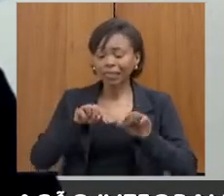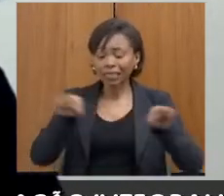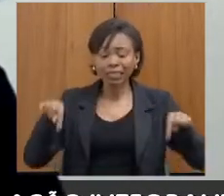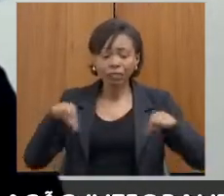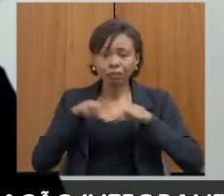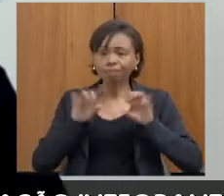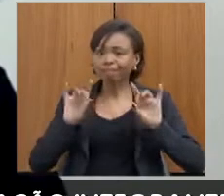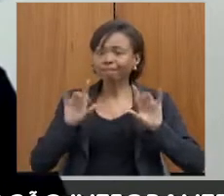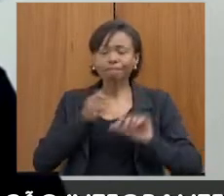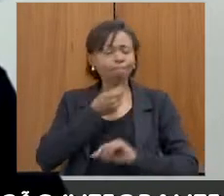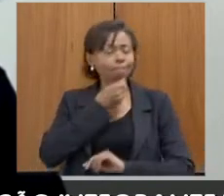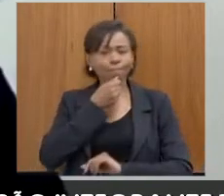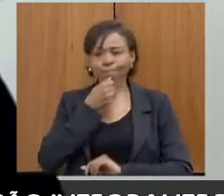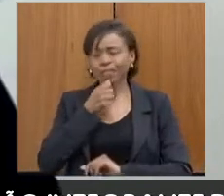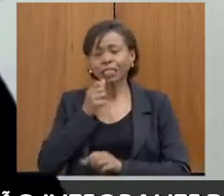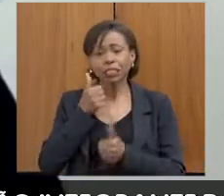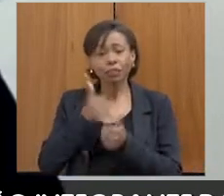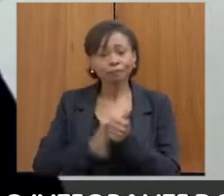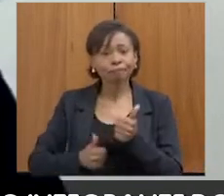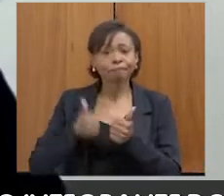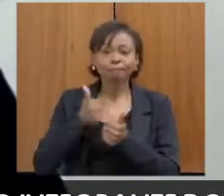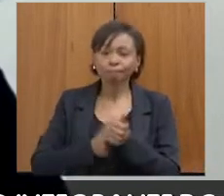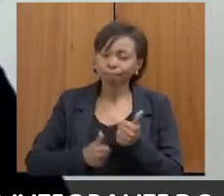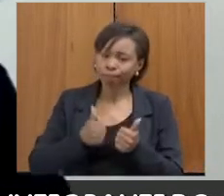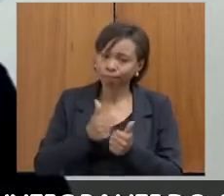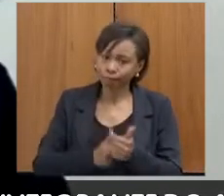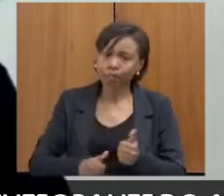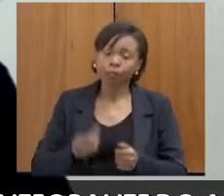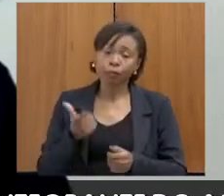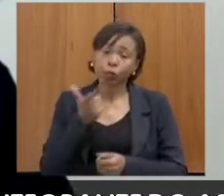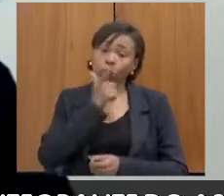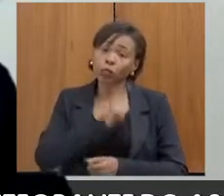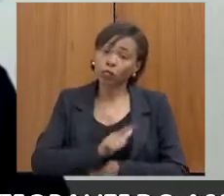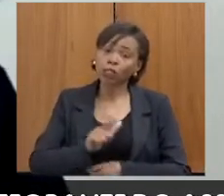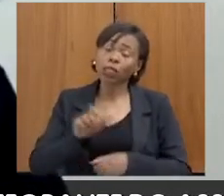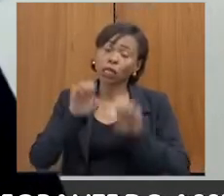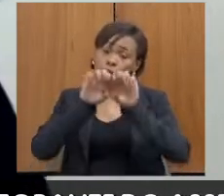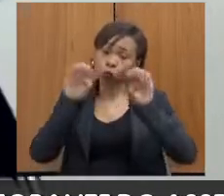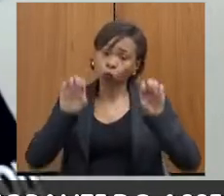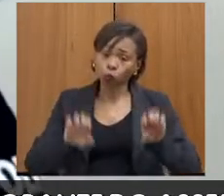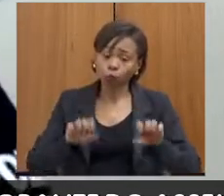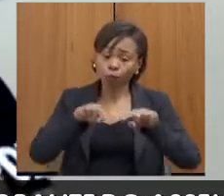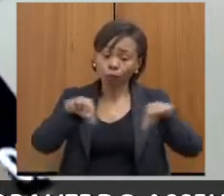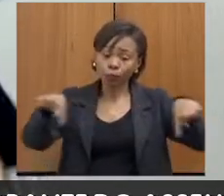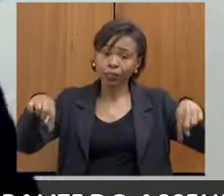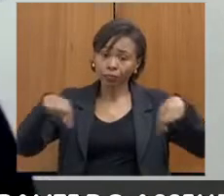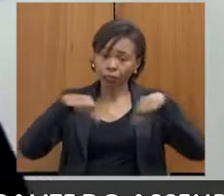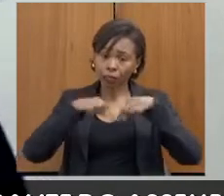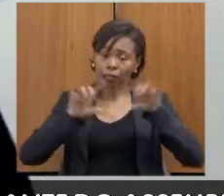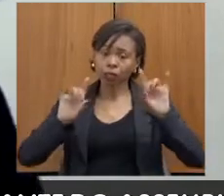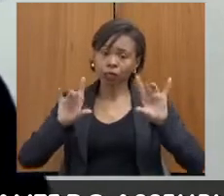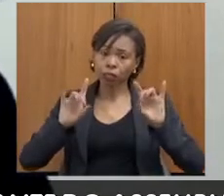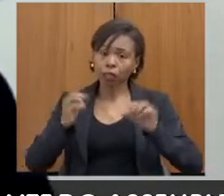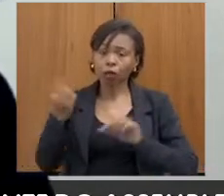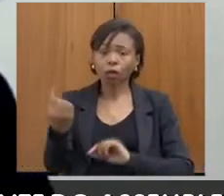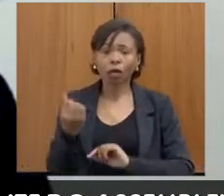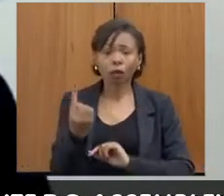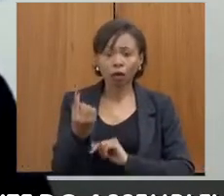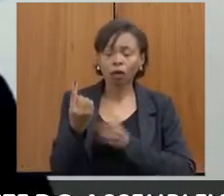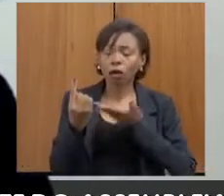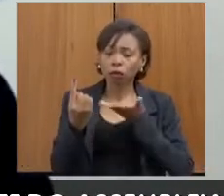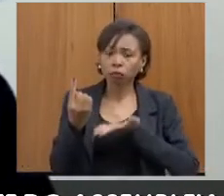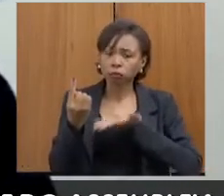correndo atrás de outras prefeituras para a gente conseguir montar essa sala para acolher as vítimas de violência